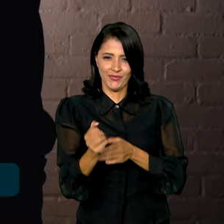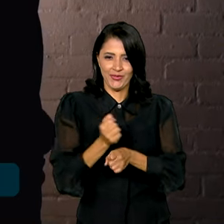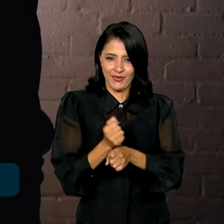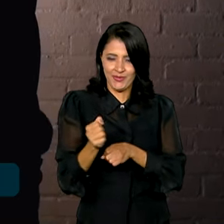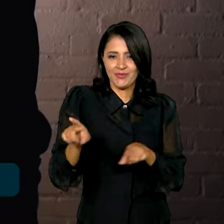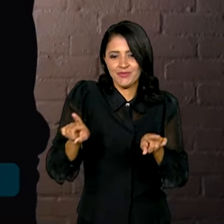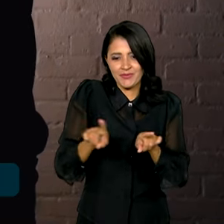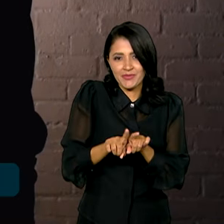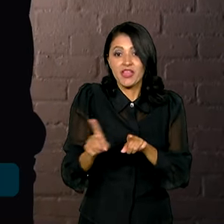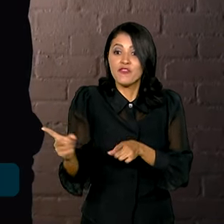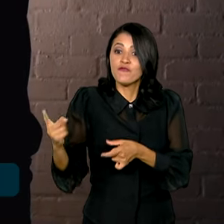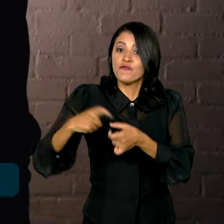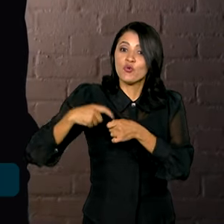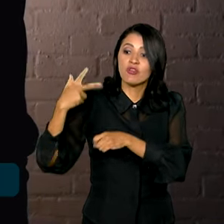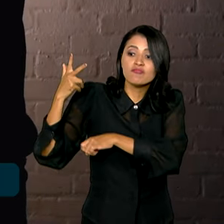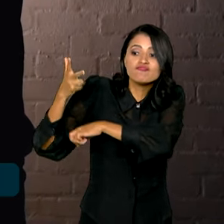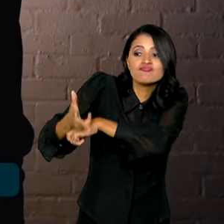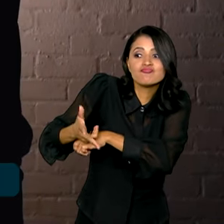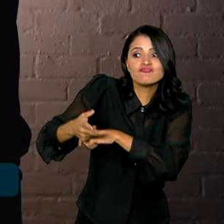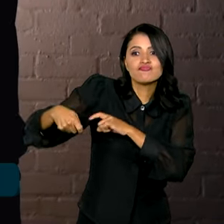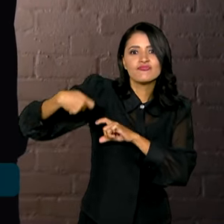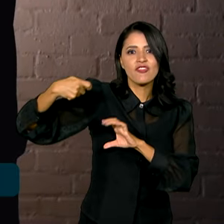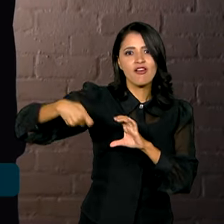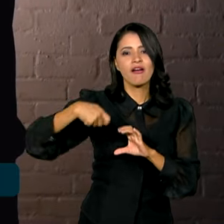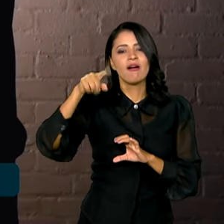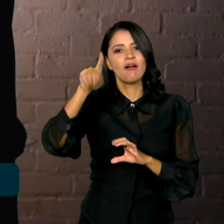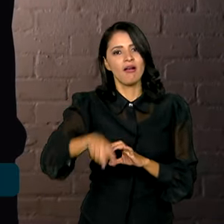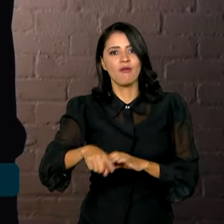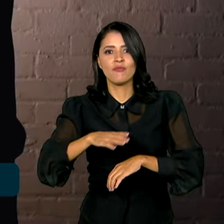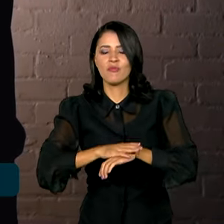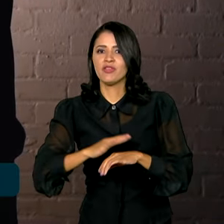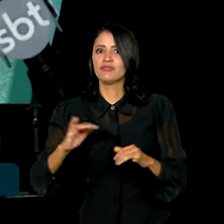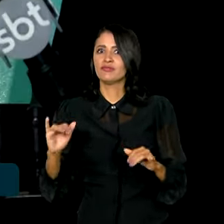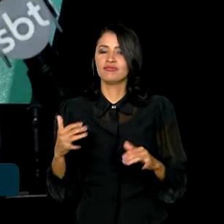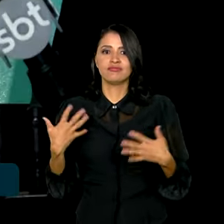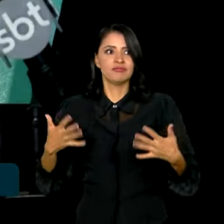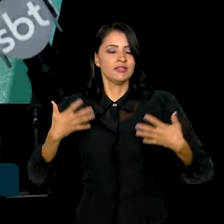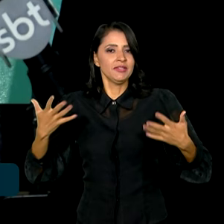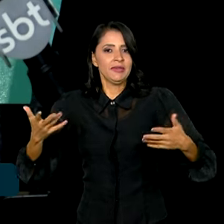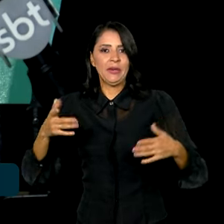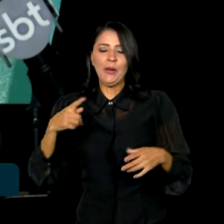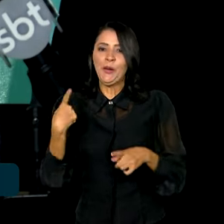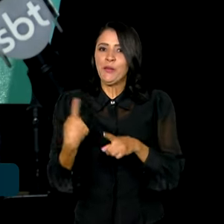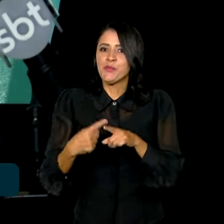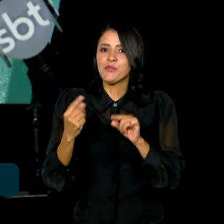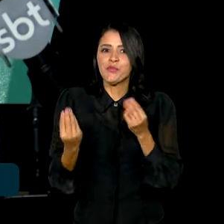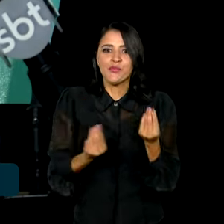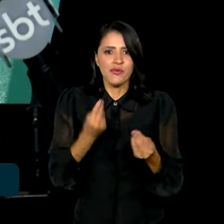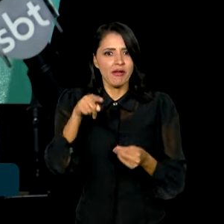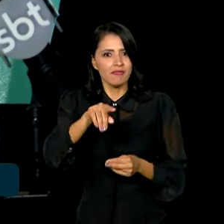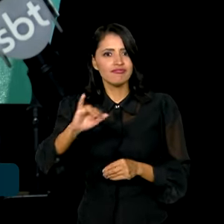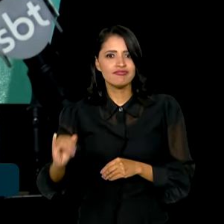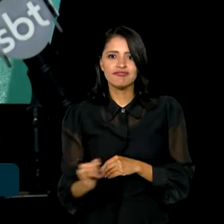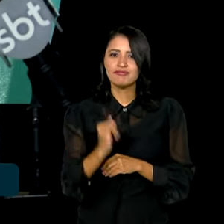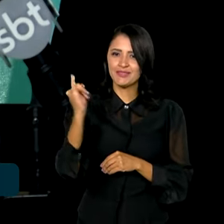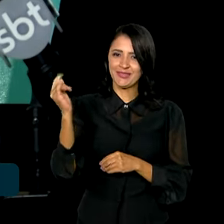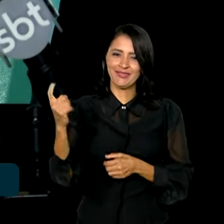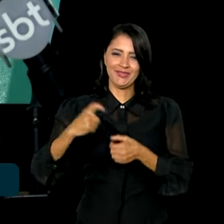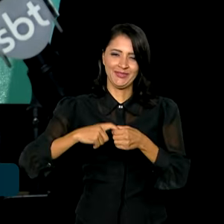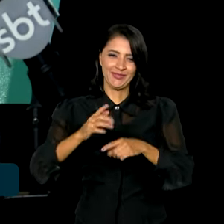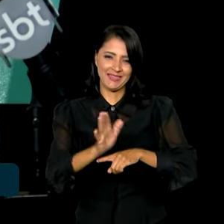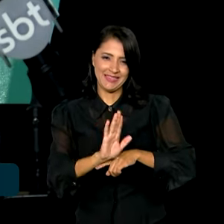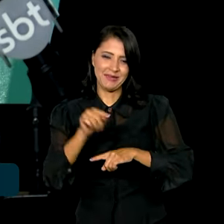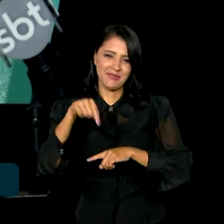também as produções retomando. Acho que é um momento vibrante para nós por causa dessa significada e importância do